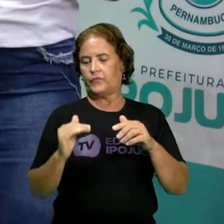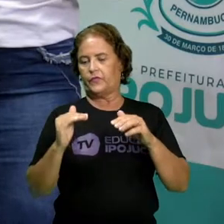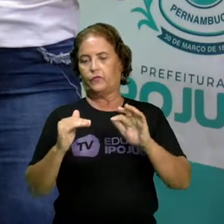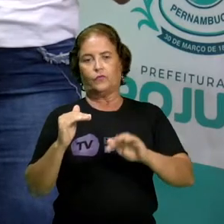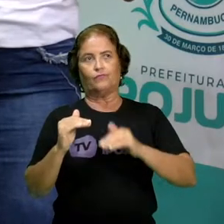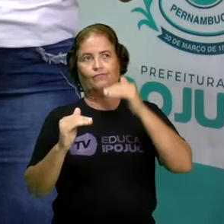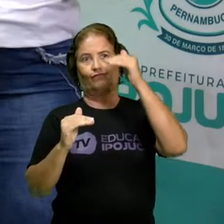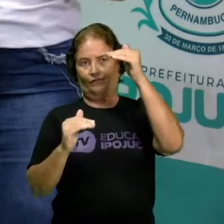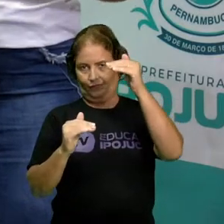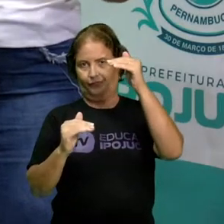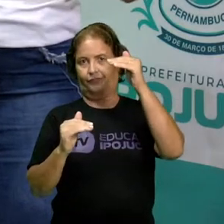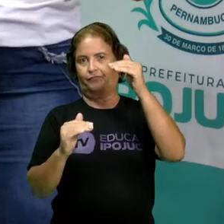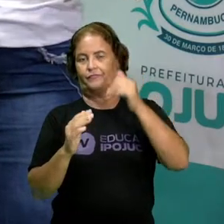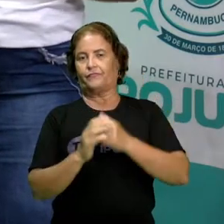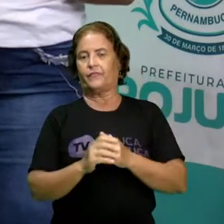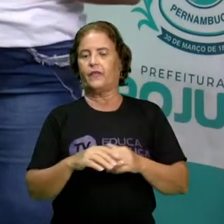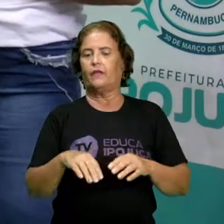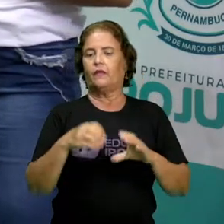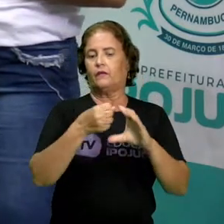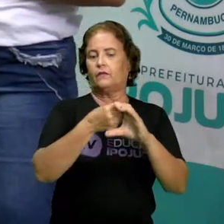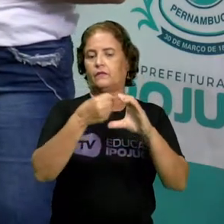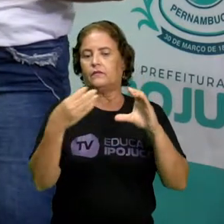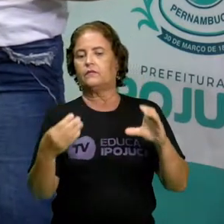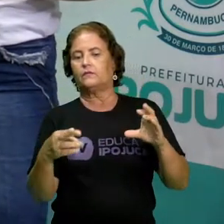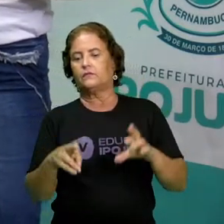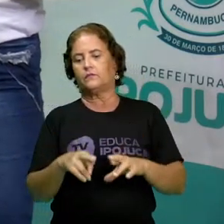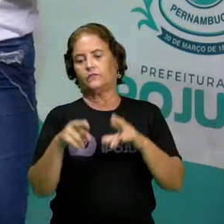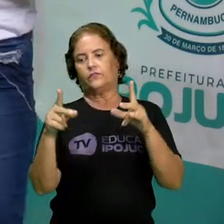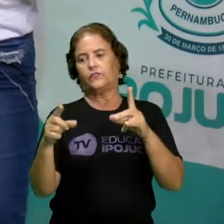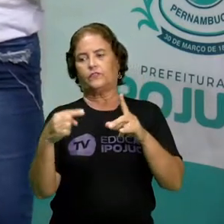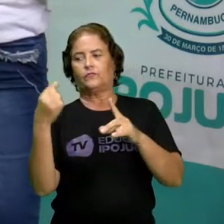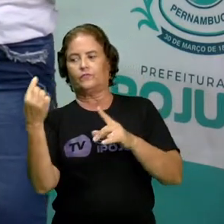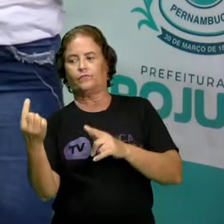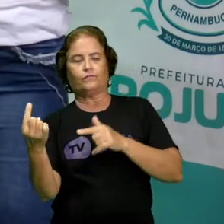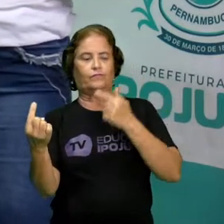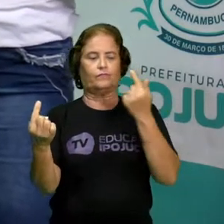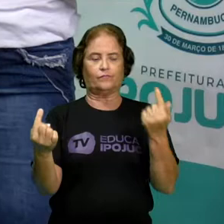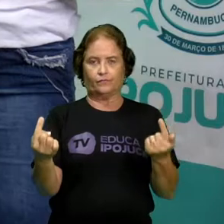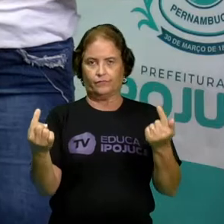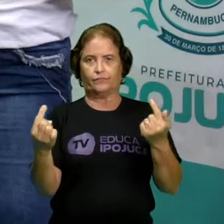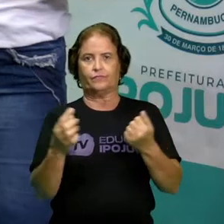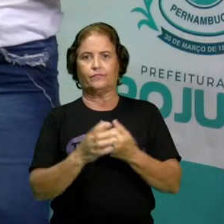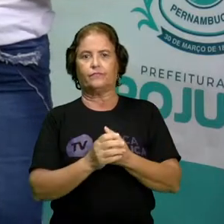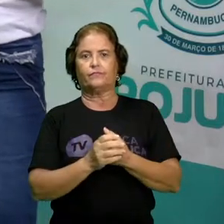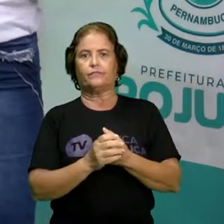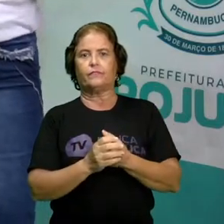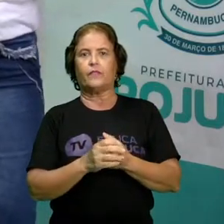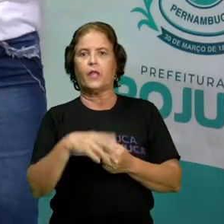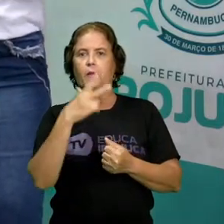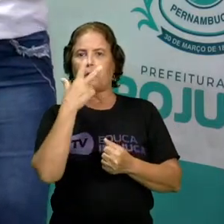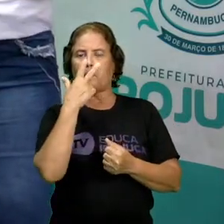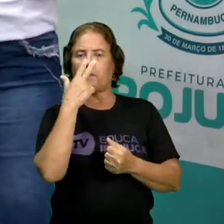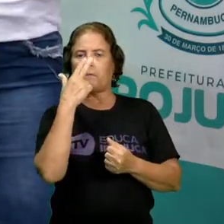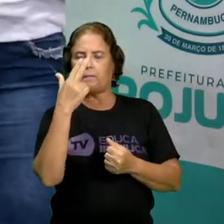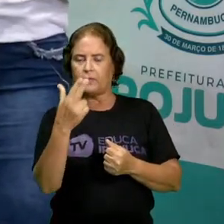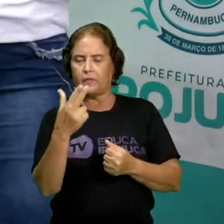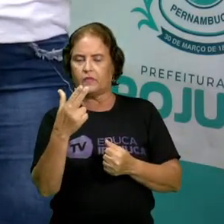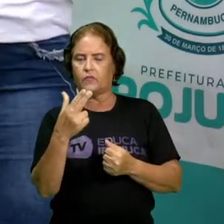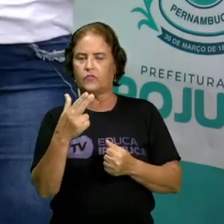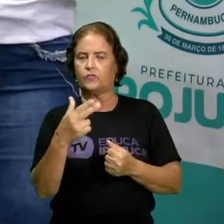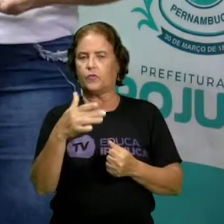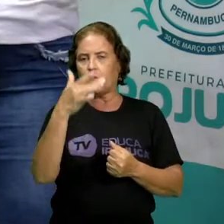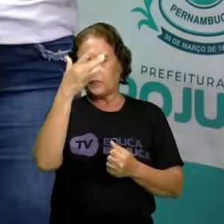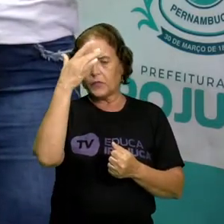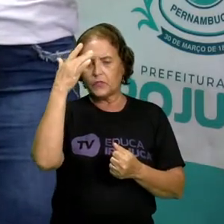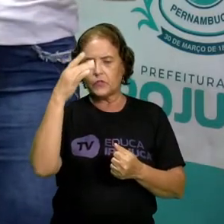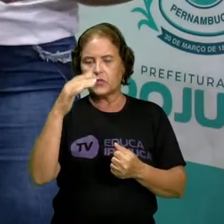diferenciam uma pessoa da outra. Então, mesmo pessoas, mesmo as pessoas da mesma família,